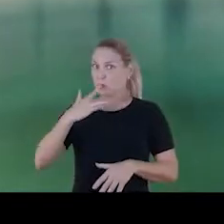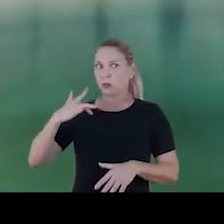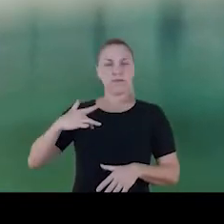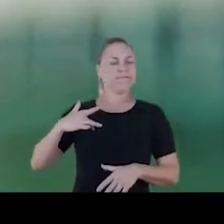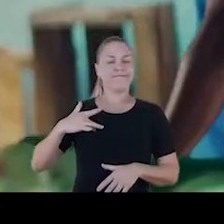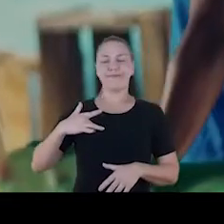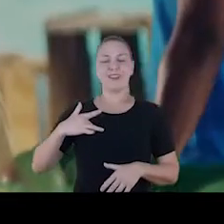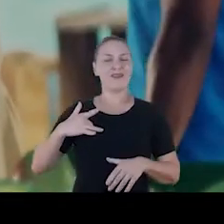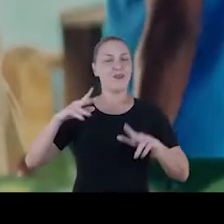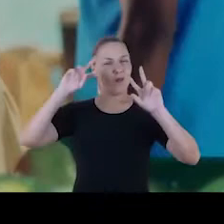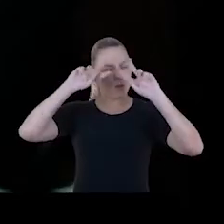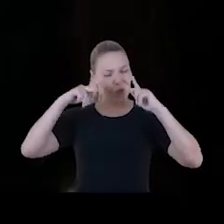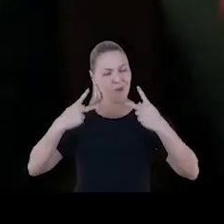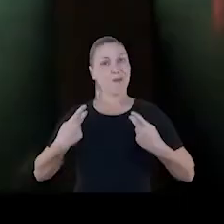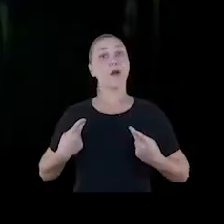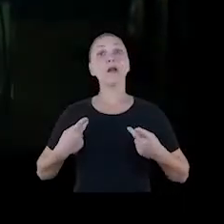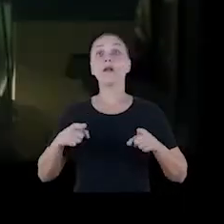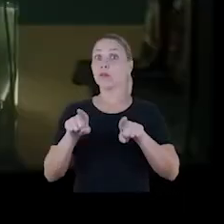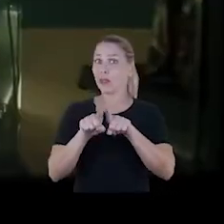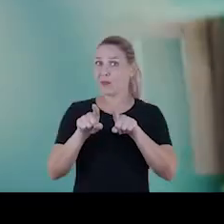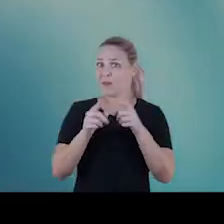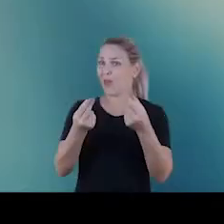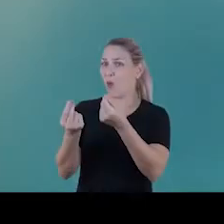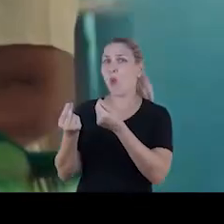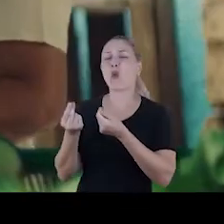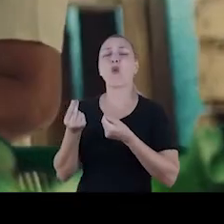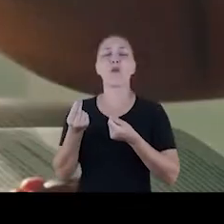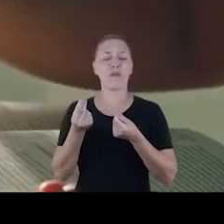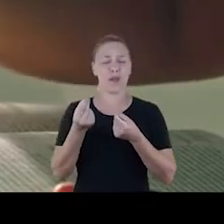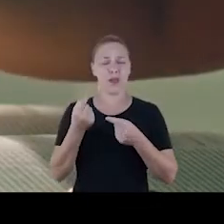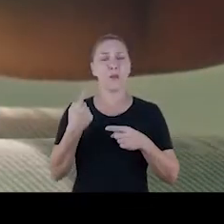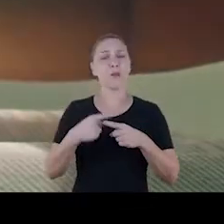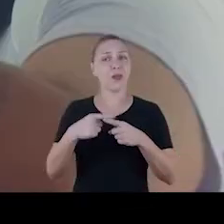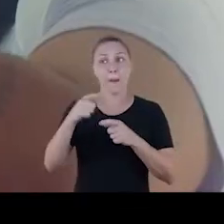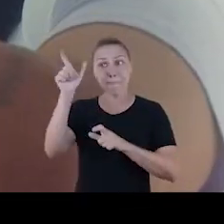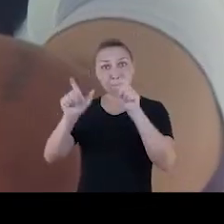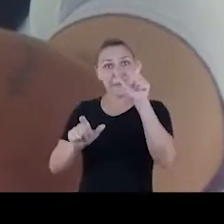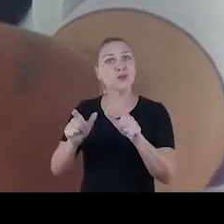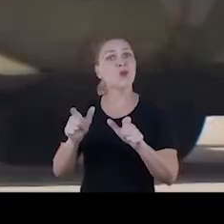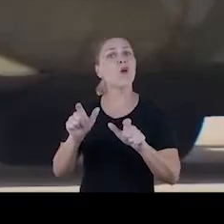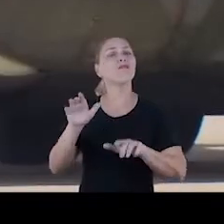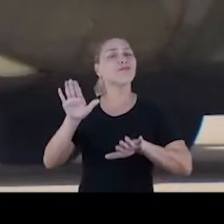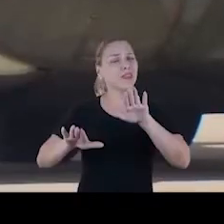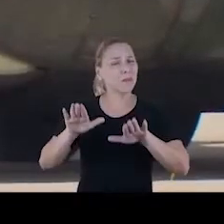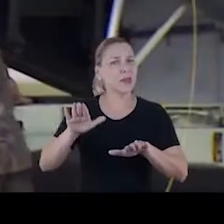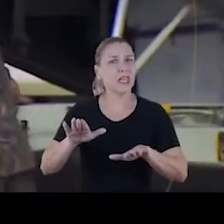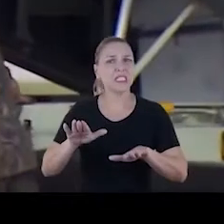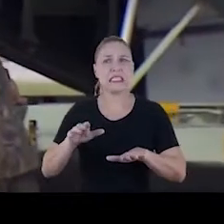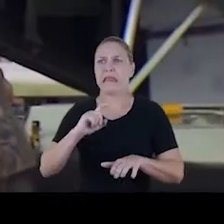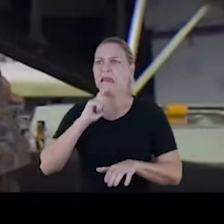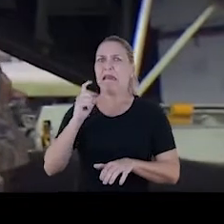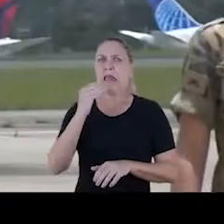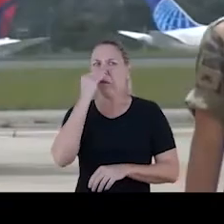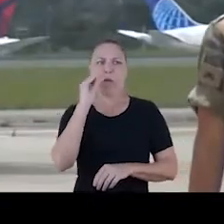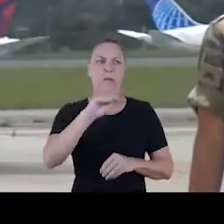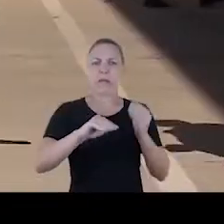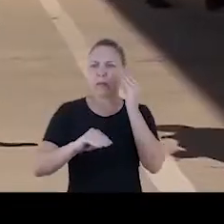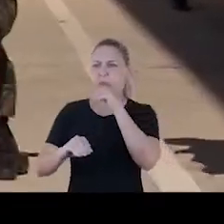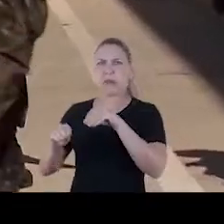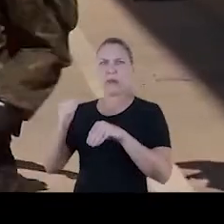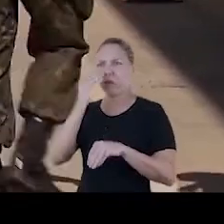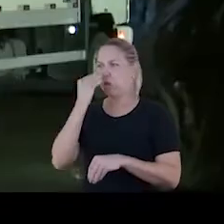É uma questão humana e econômica, pois muita gente depende disso. Ninguém pode ficar para trás.